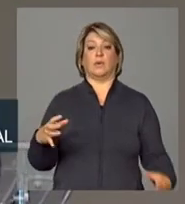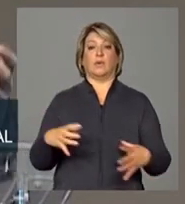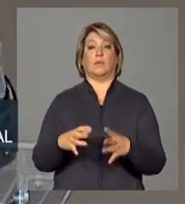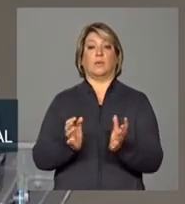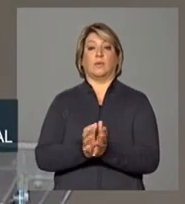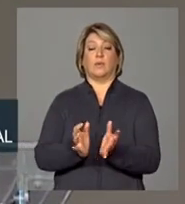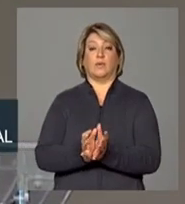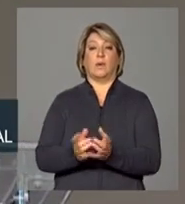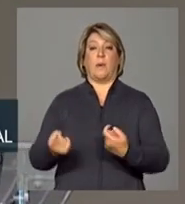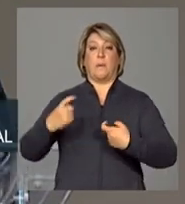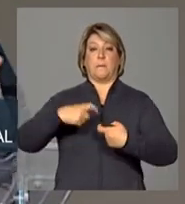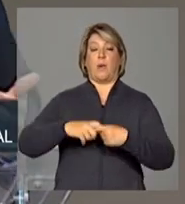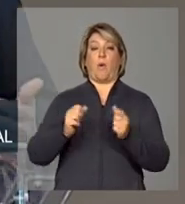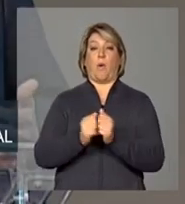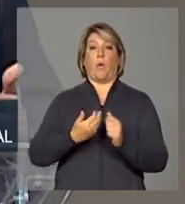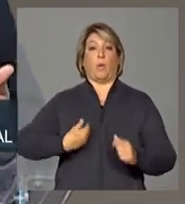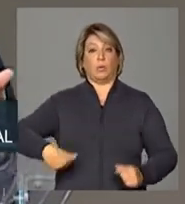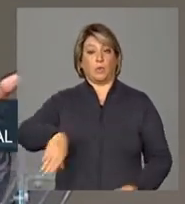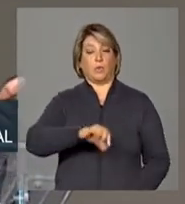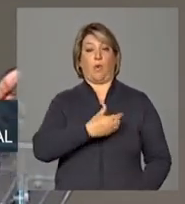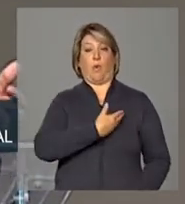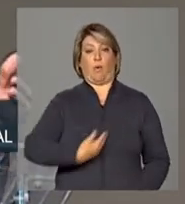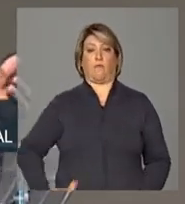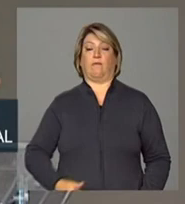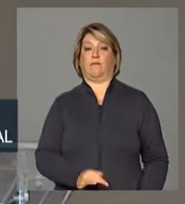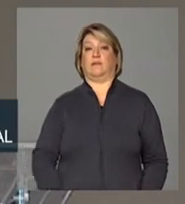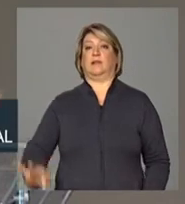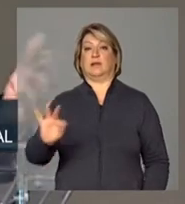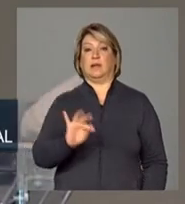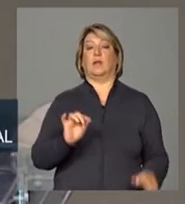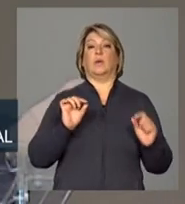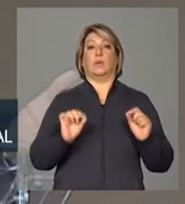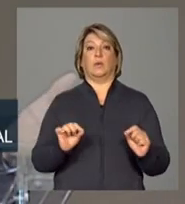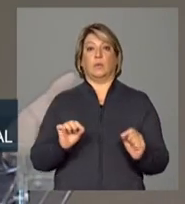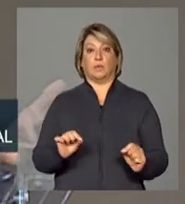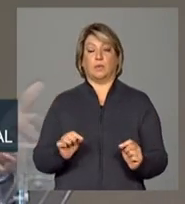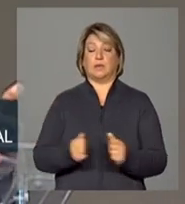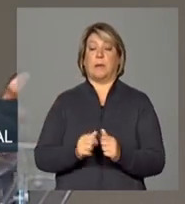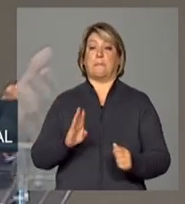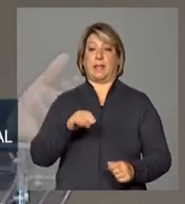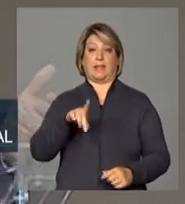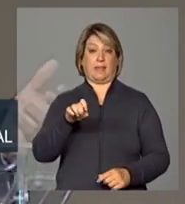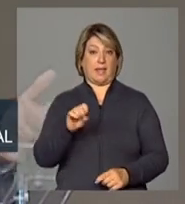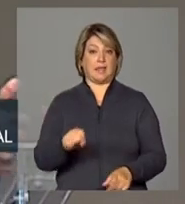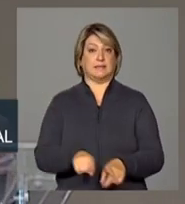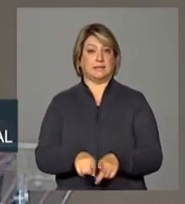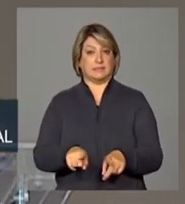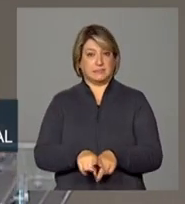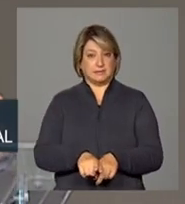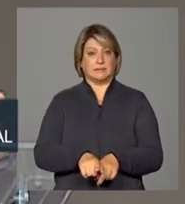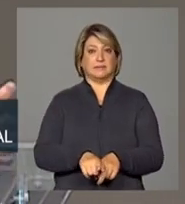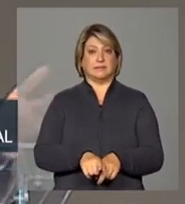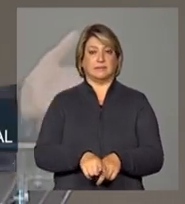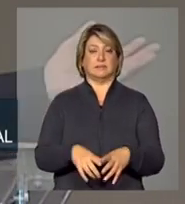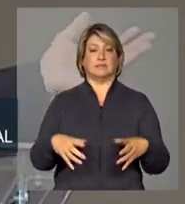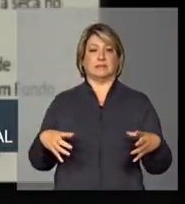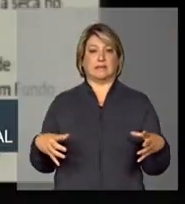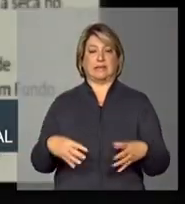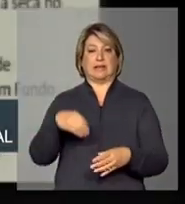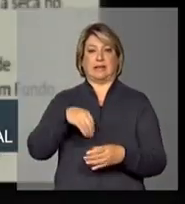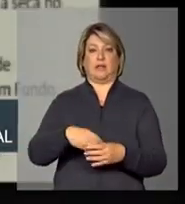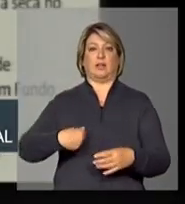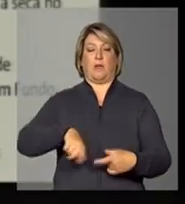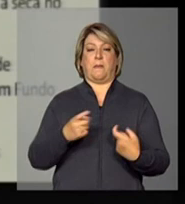parceria conosco com o governo federal e com o bendese especificamente dentro da da nossa